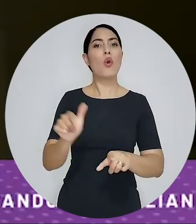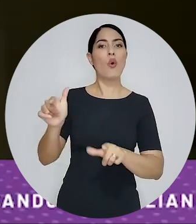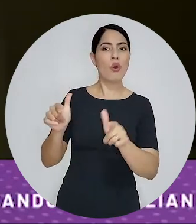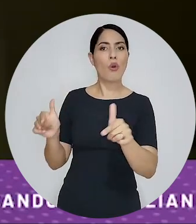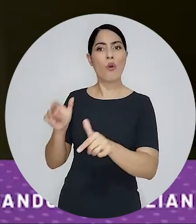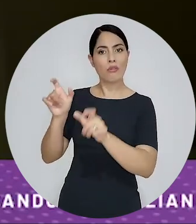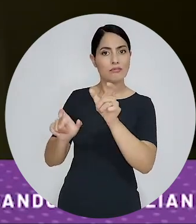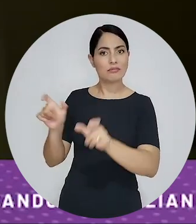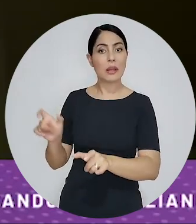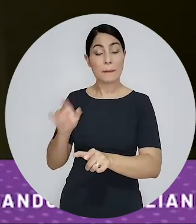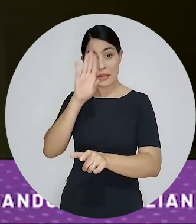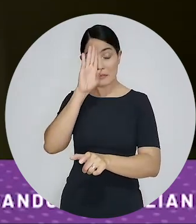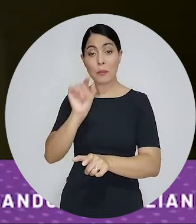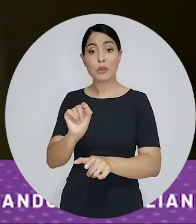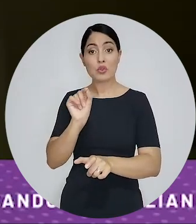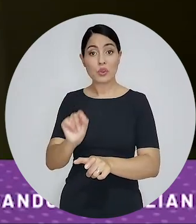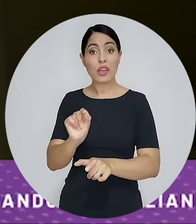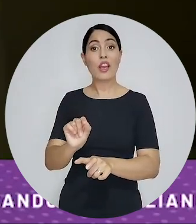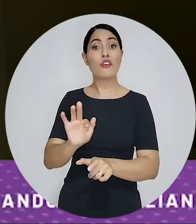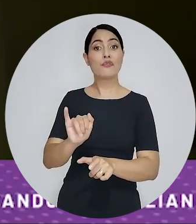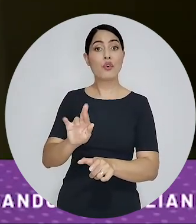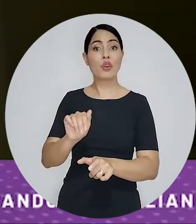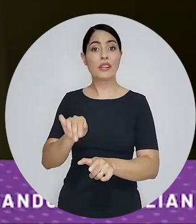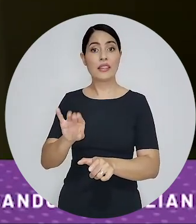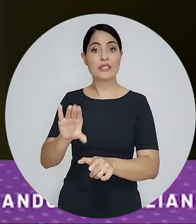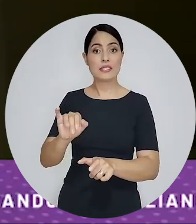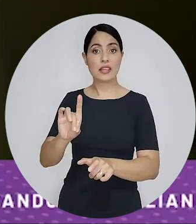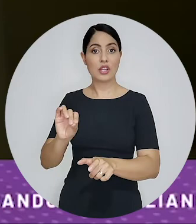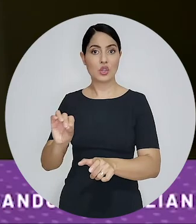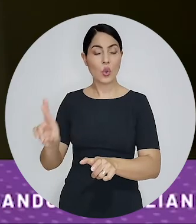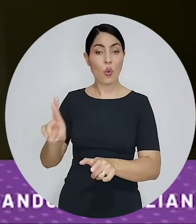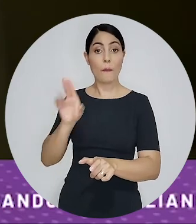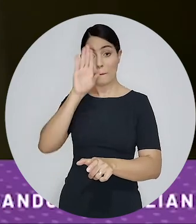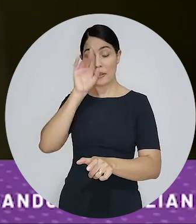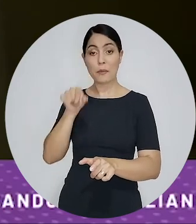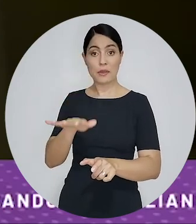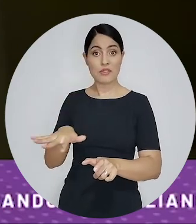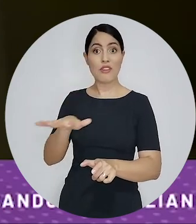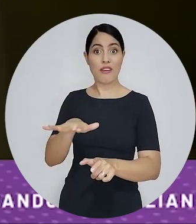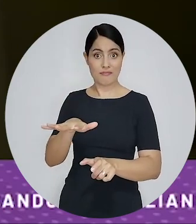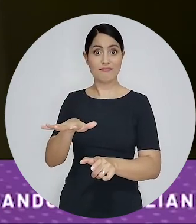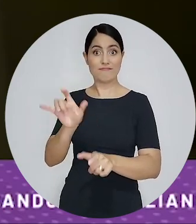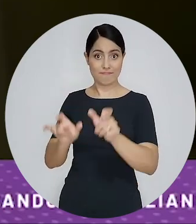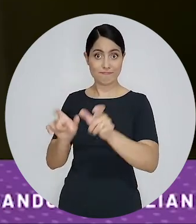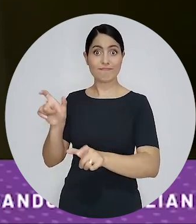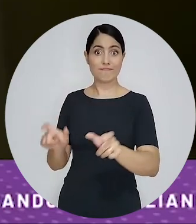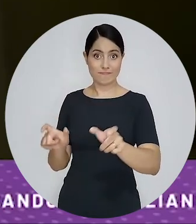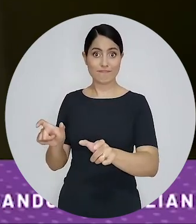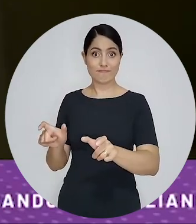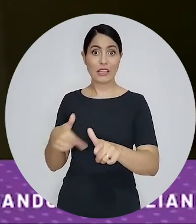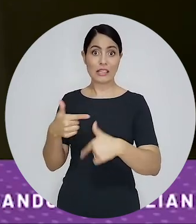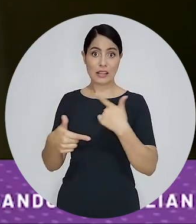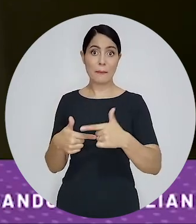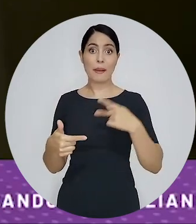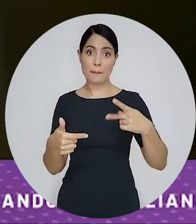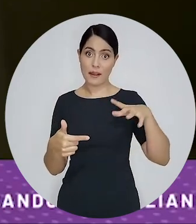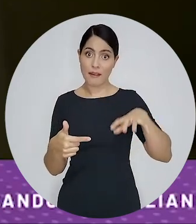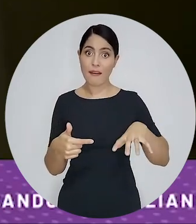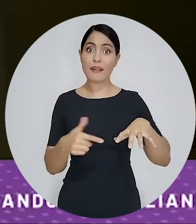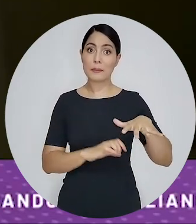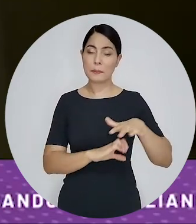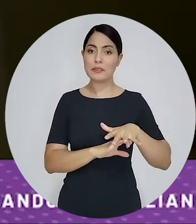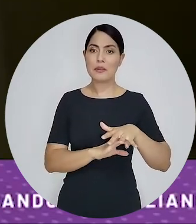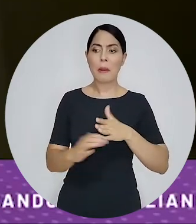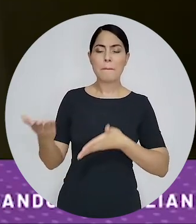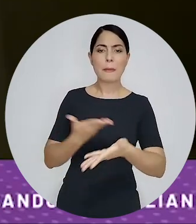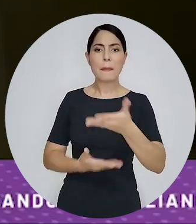stakeholders principalmente eu diria os fornecedores porque pode ser que aquele fornecedor de alguma forma se ele não souber as suas regras se